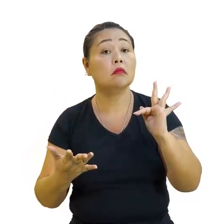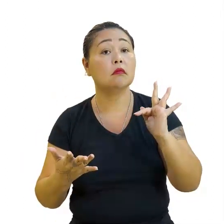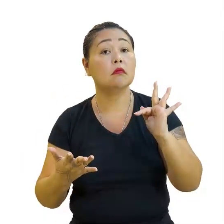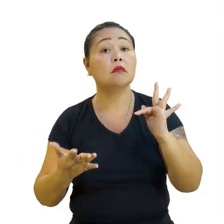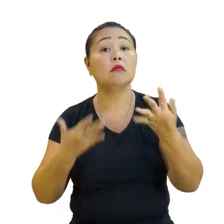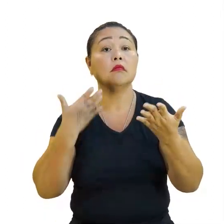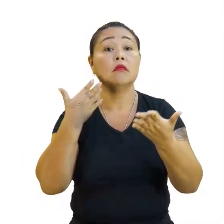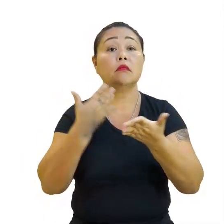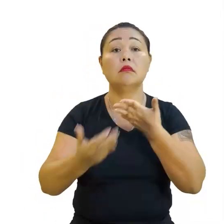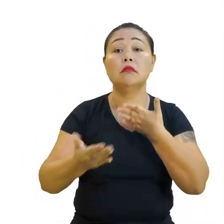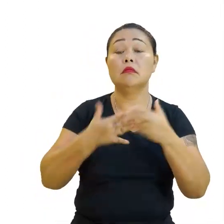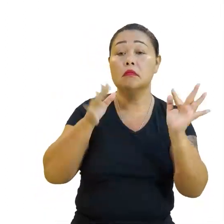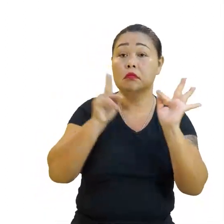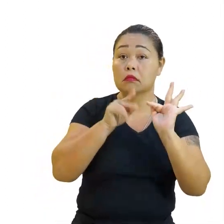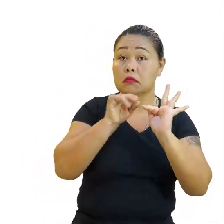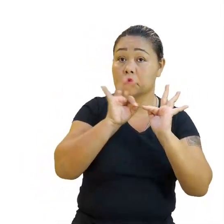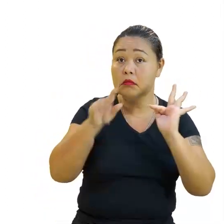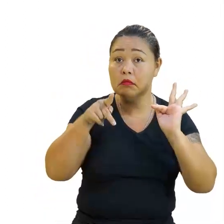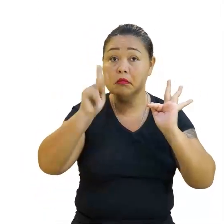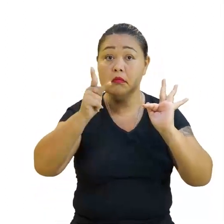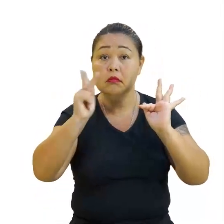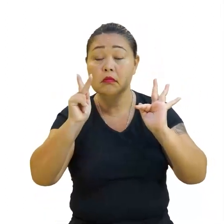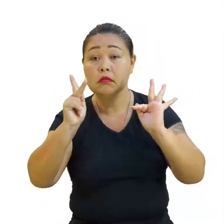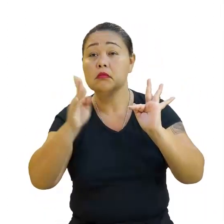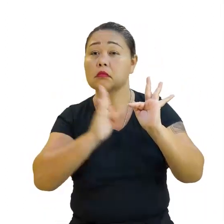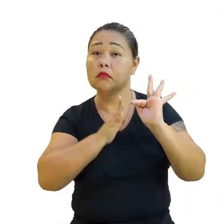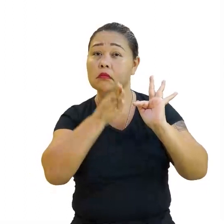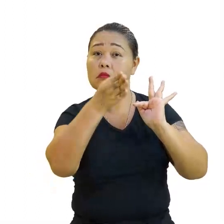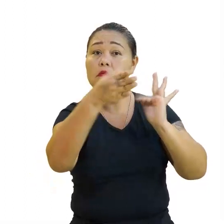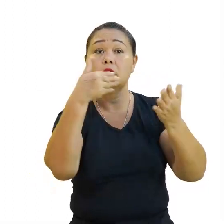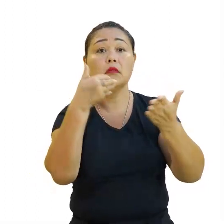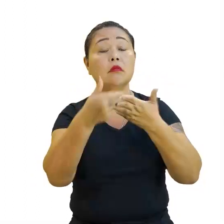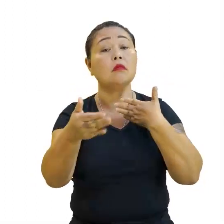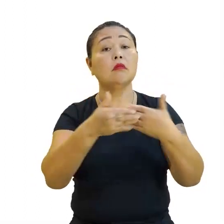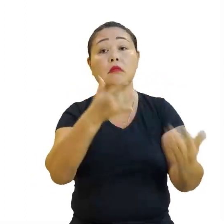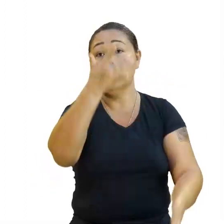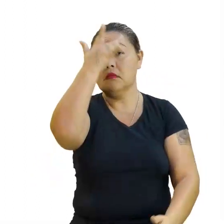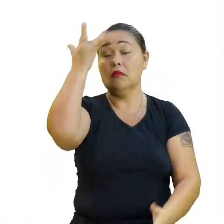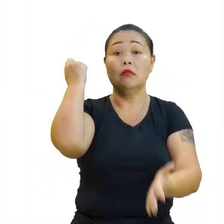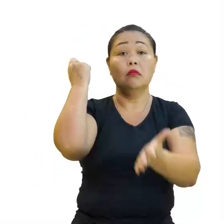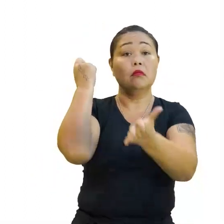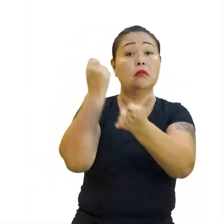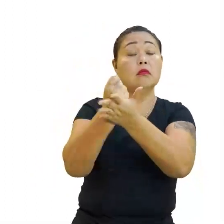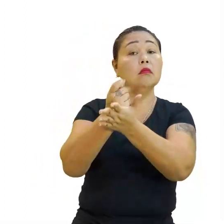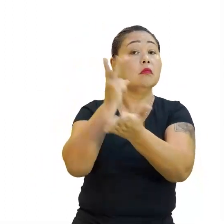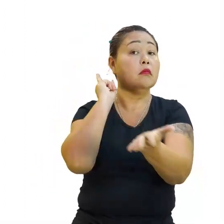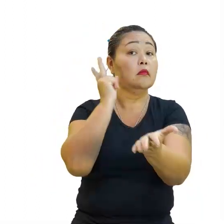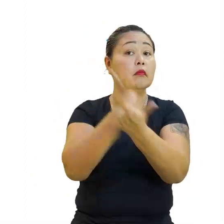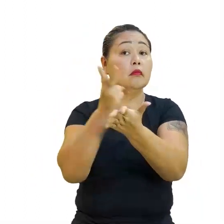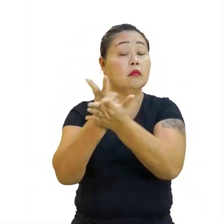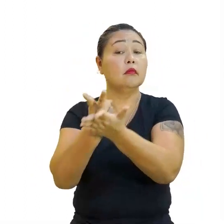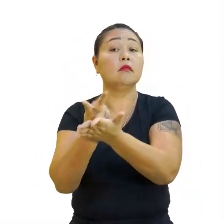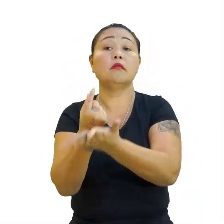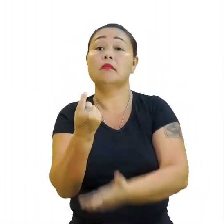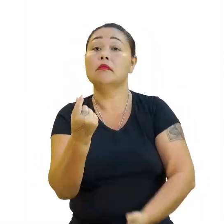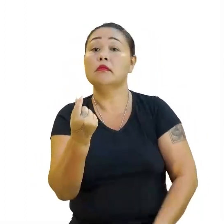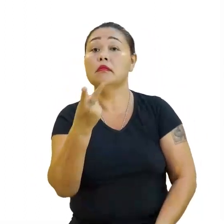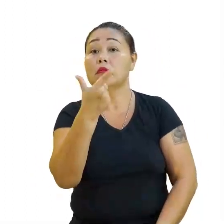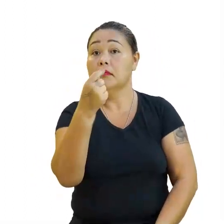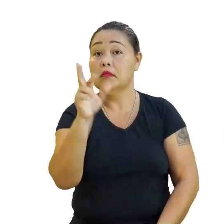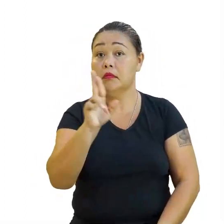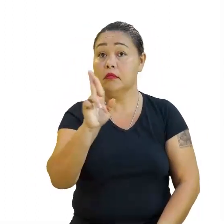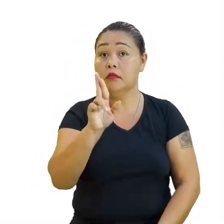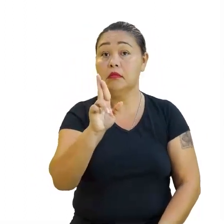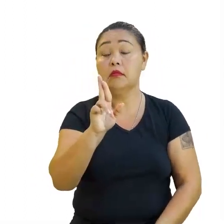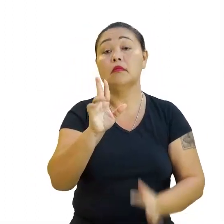independente da quilometragem, da distância percorrida, qualquer pessoa vai pagar o mesmo valor. Se reais, se